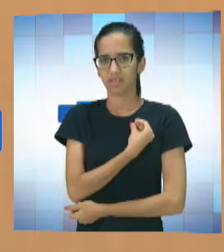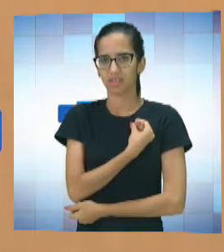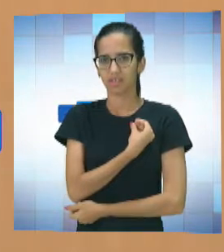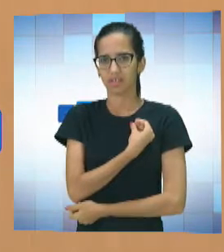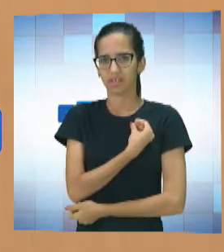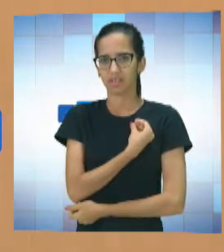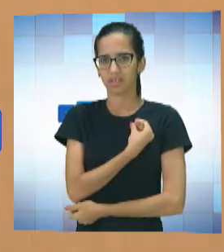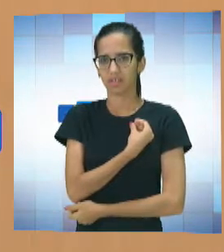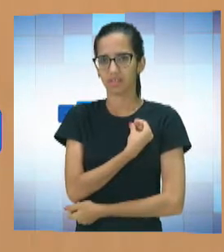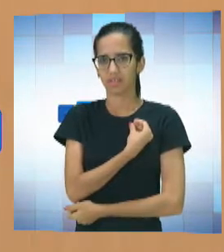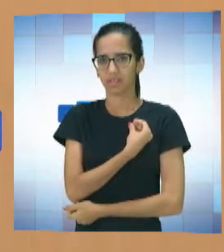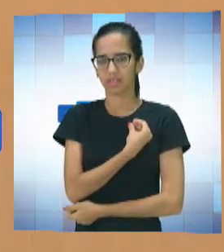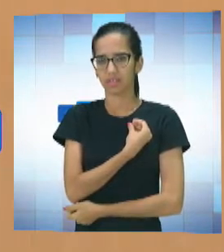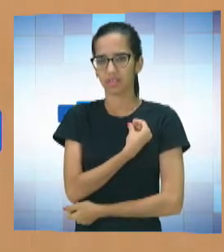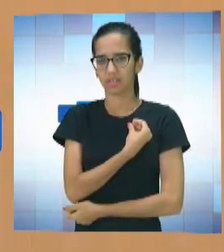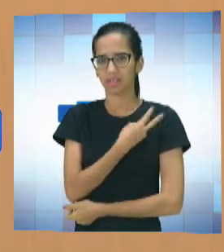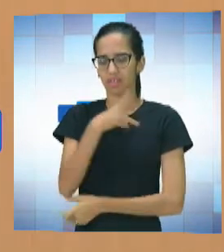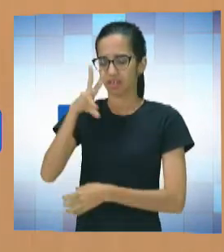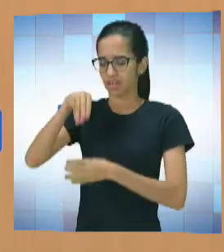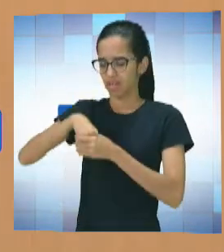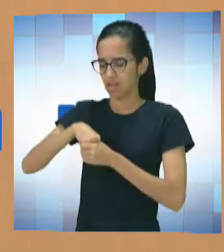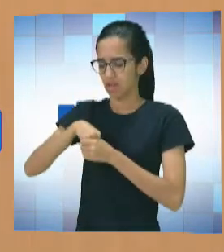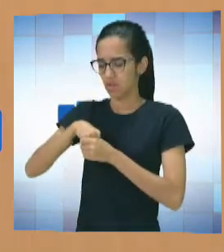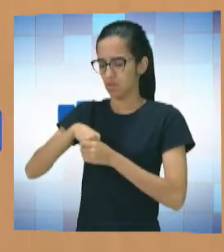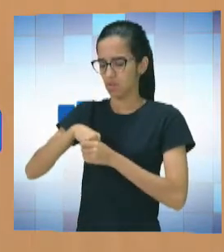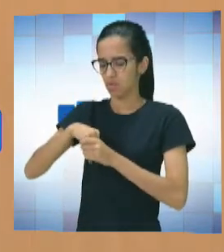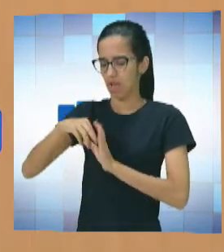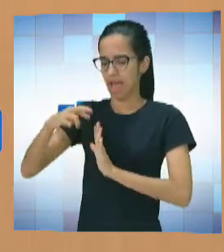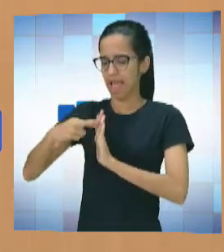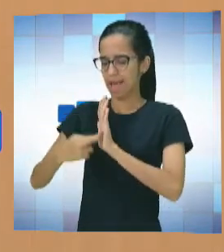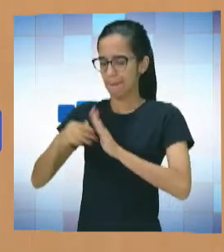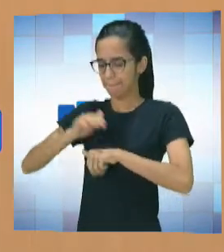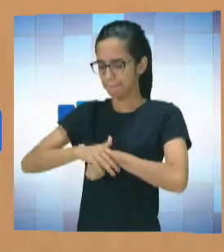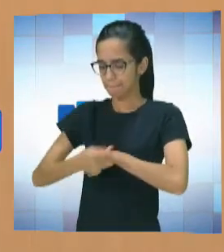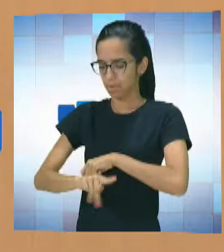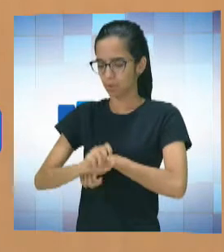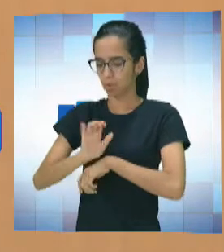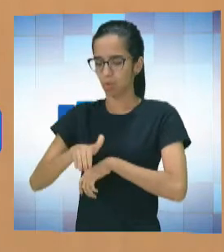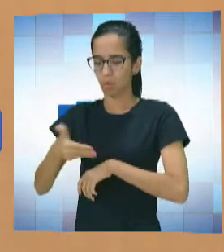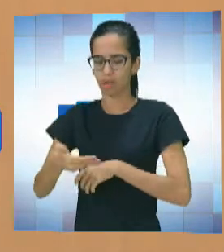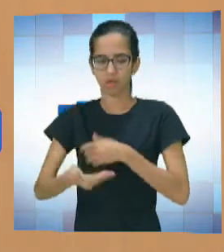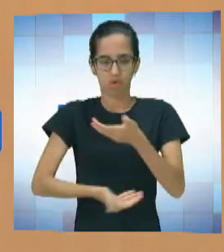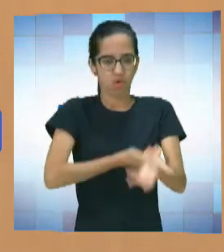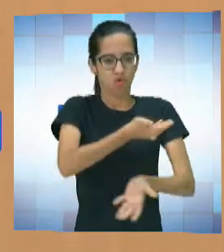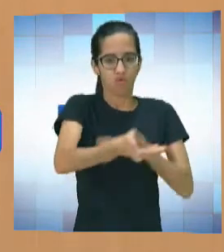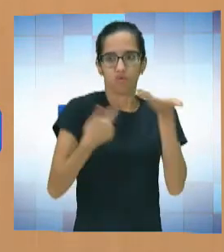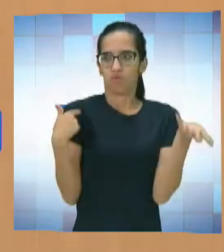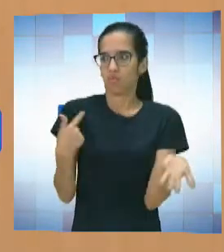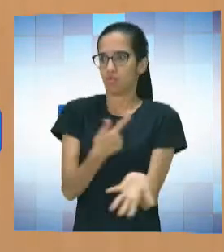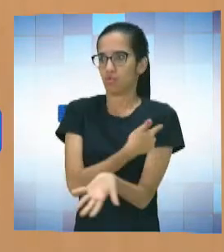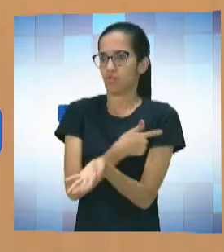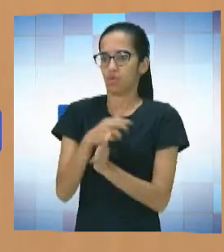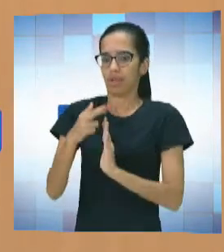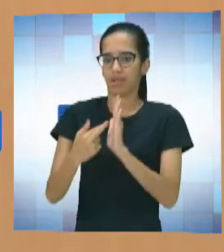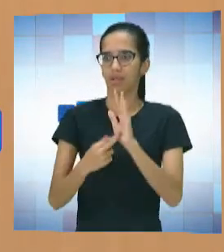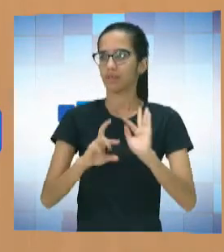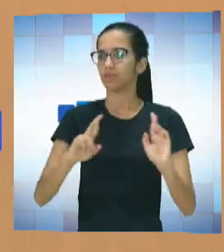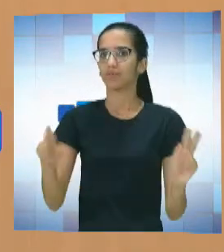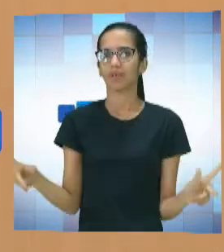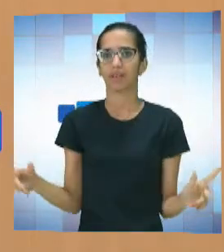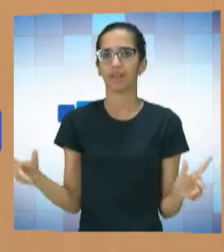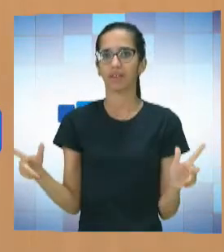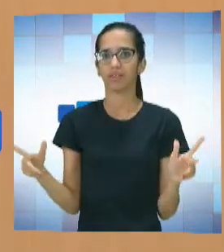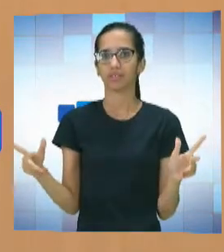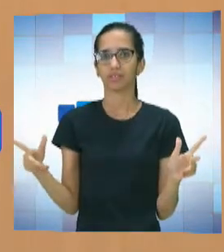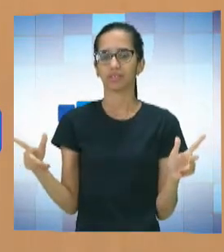próprias regras. Então, quando ele vem conviver com a gente, que ele já vai encarar um outro sistema de regras. Sim, sim.